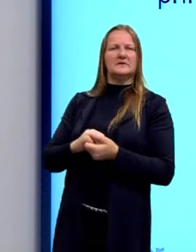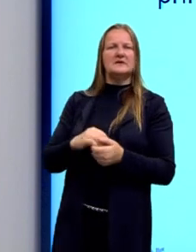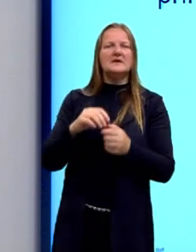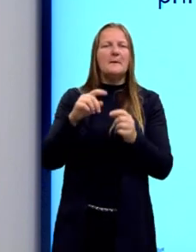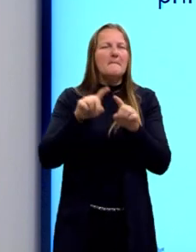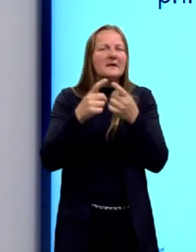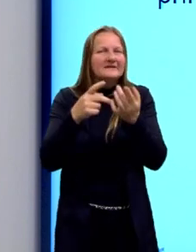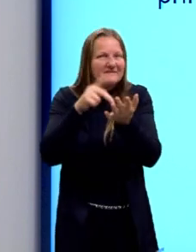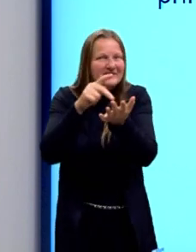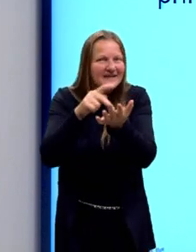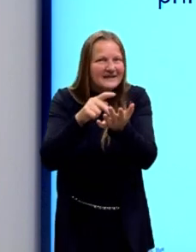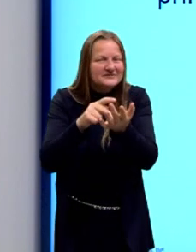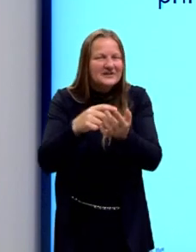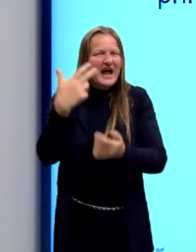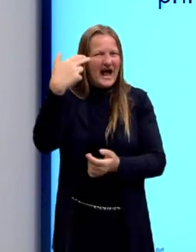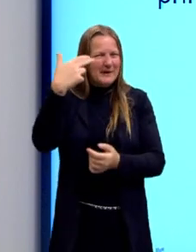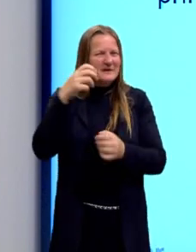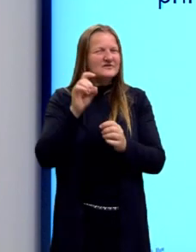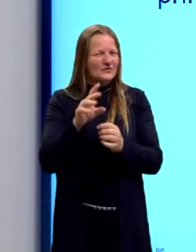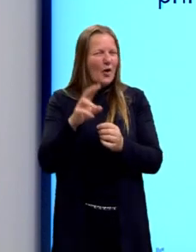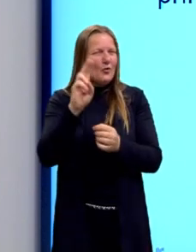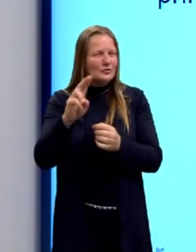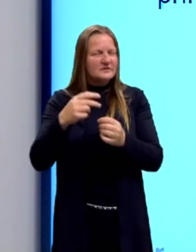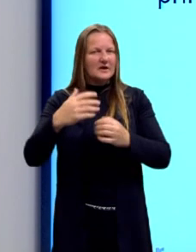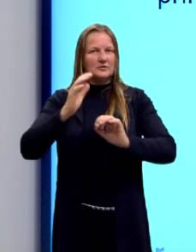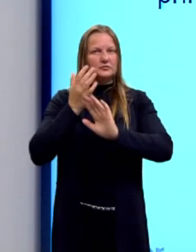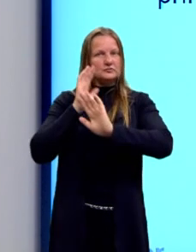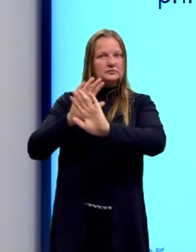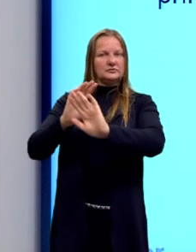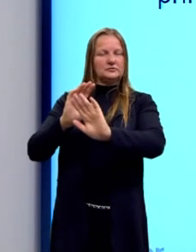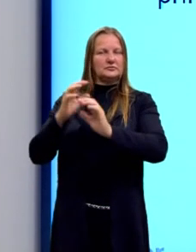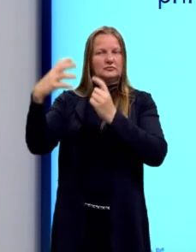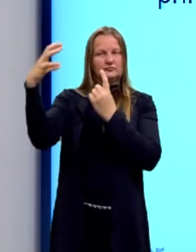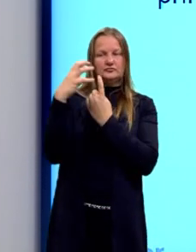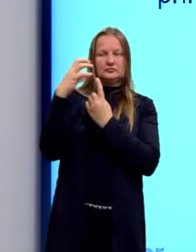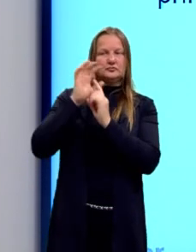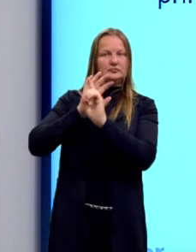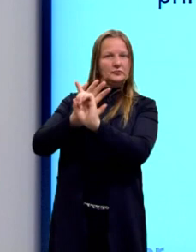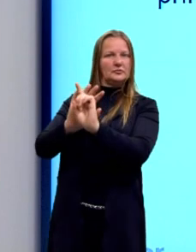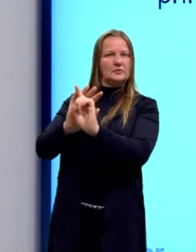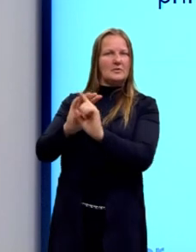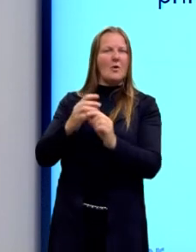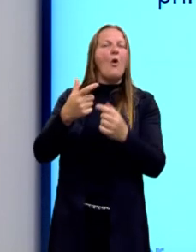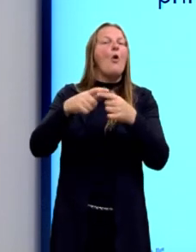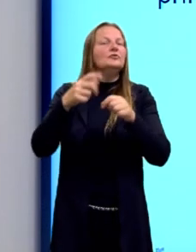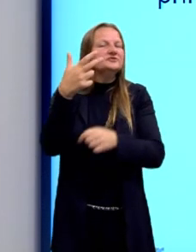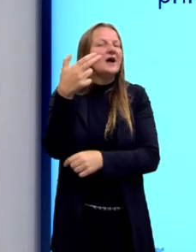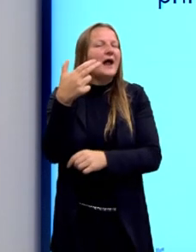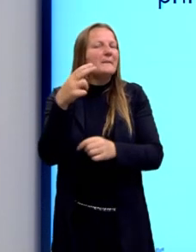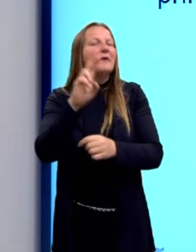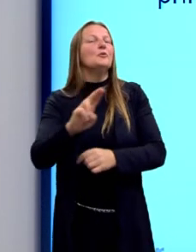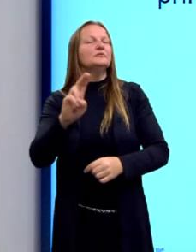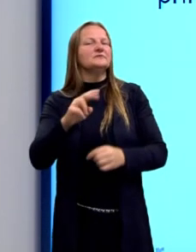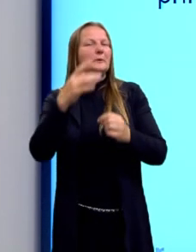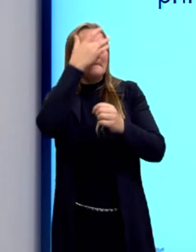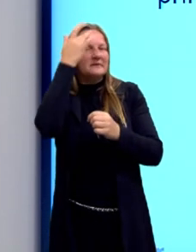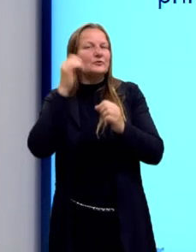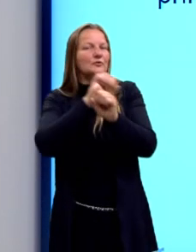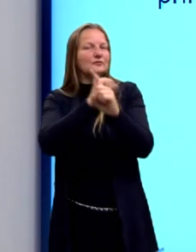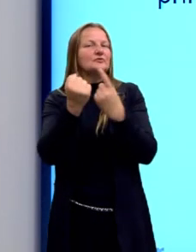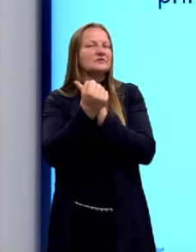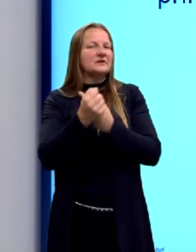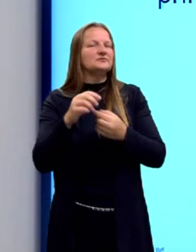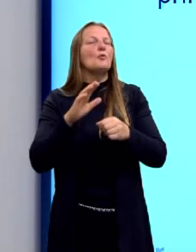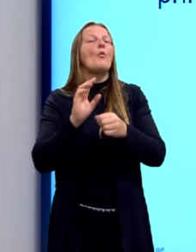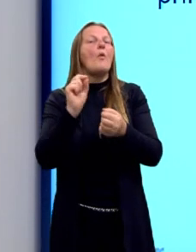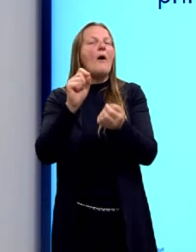isso? As armas serão só para a defesa pessoal? Onde irão parar essas armas? Nas mãos